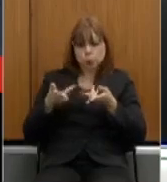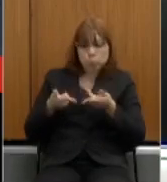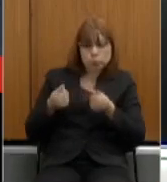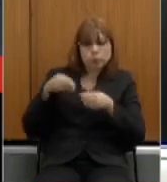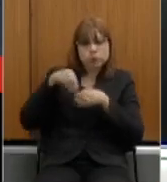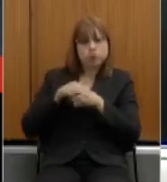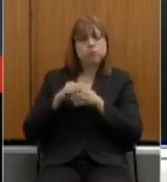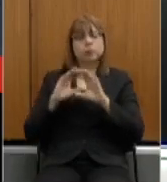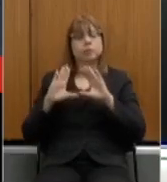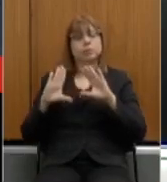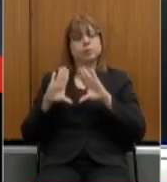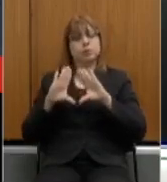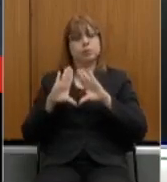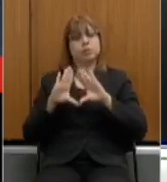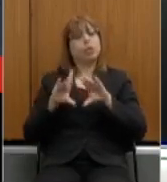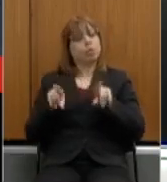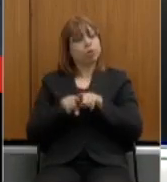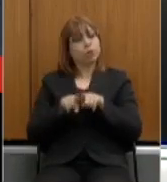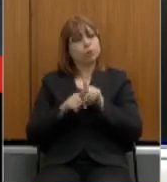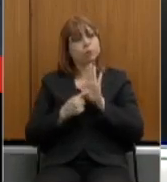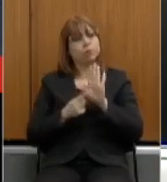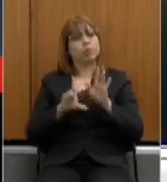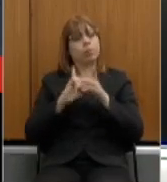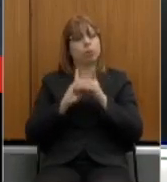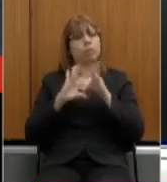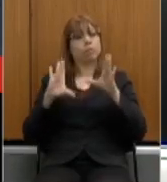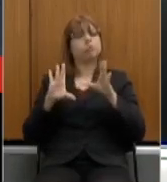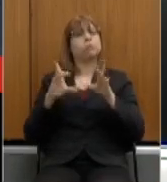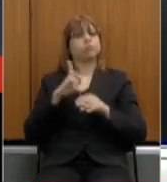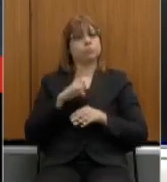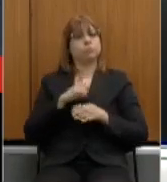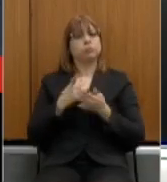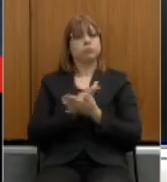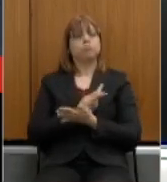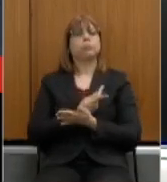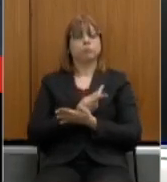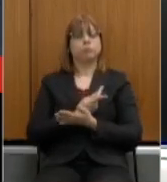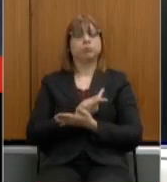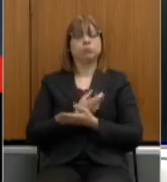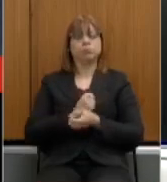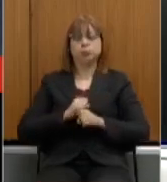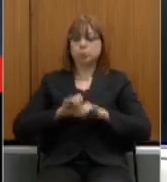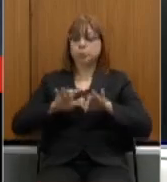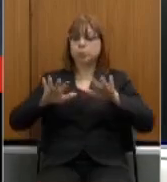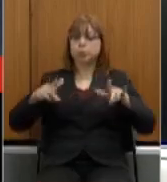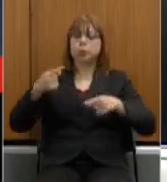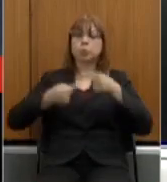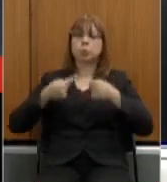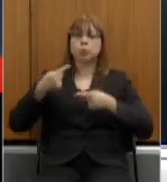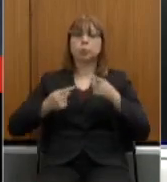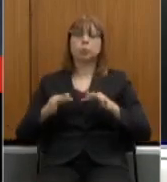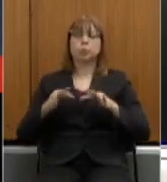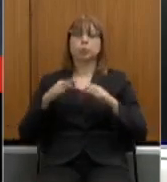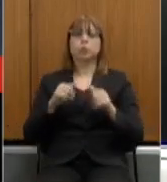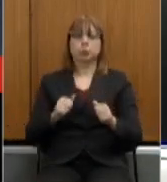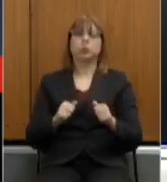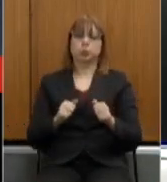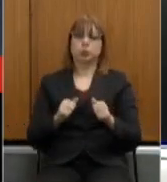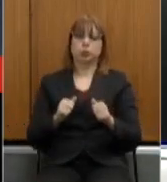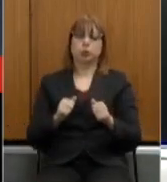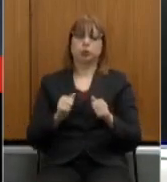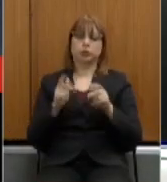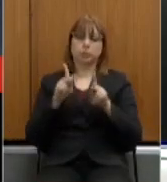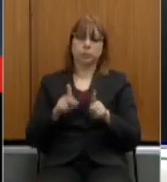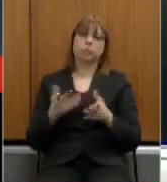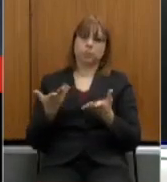Casa seja também um conteúdo democrático amplamente discutido com os diversos atores que serão afetados